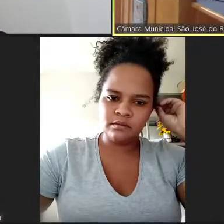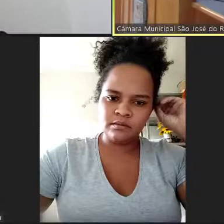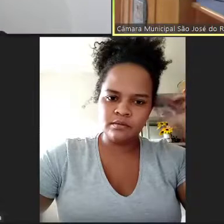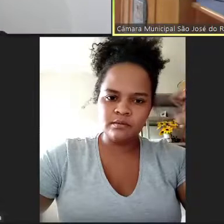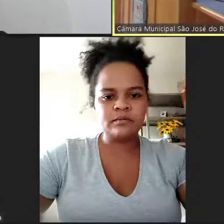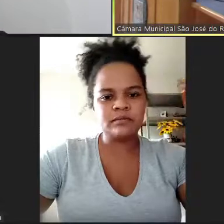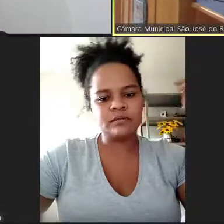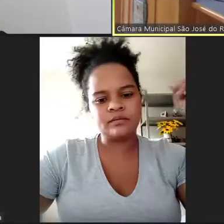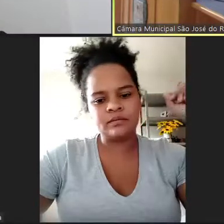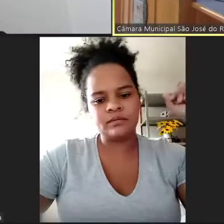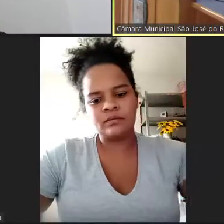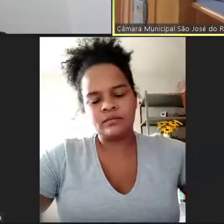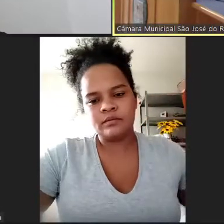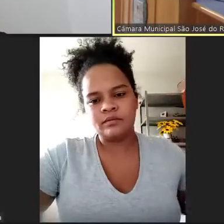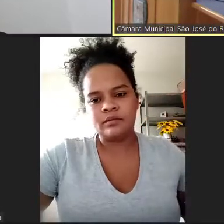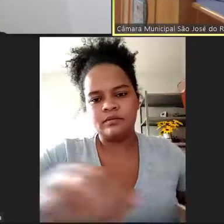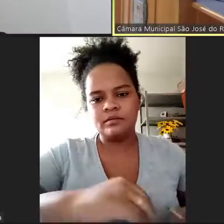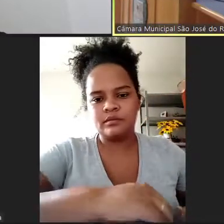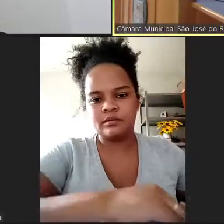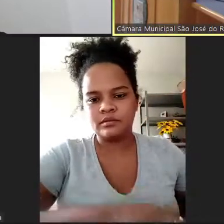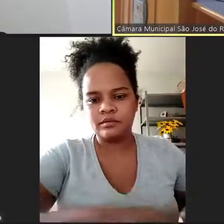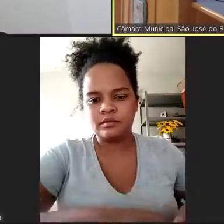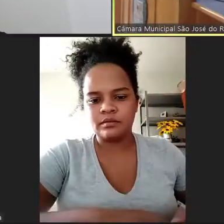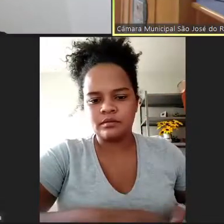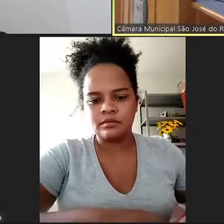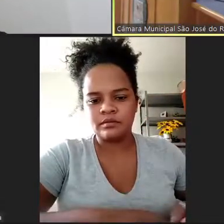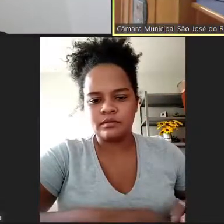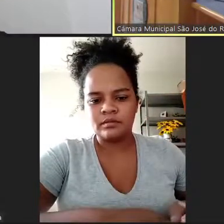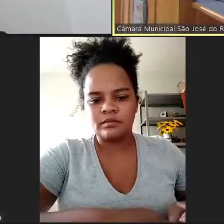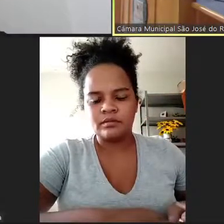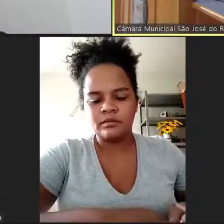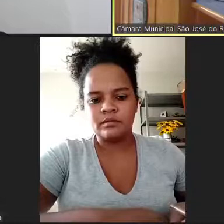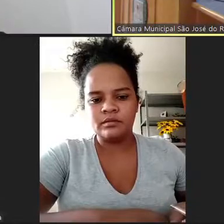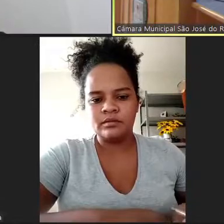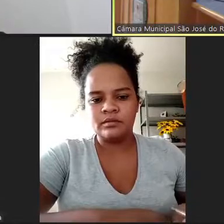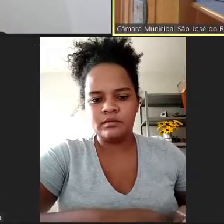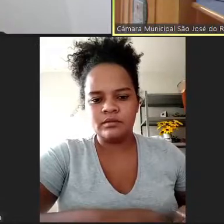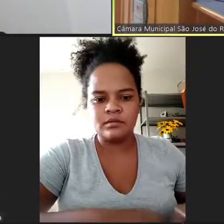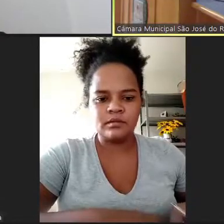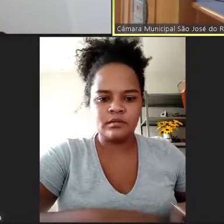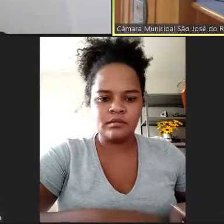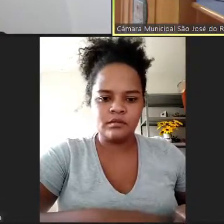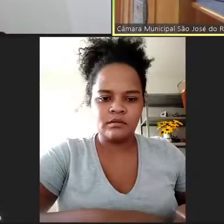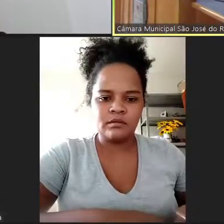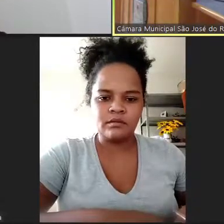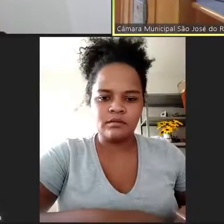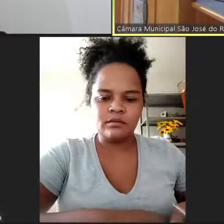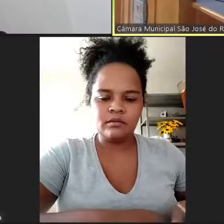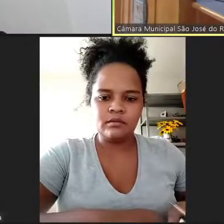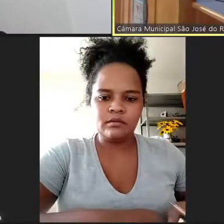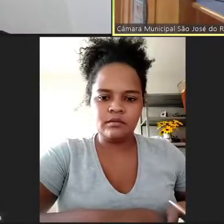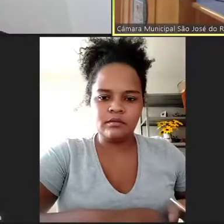acessibilidade. Projeto de lei número 62 do Poder Executivo Municipal está em